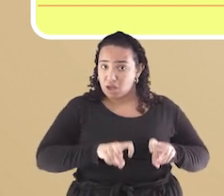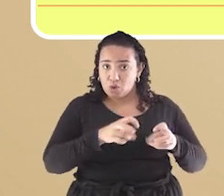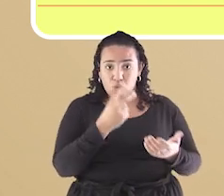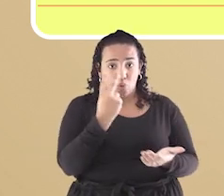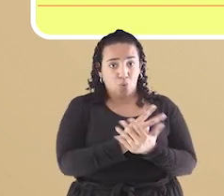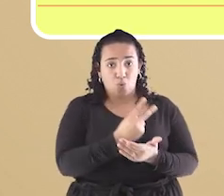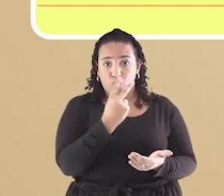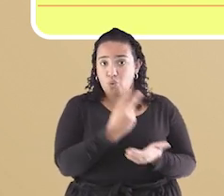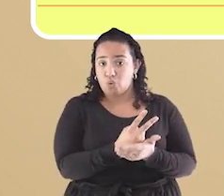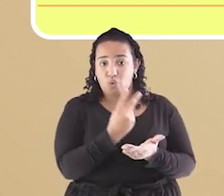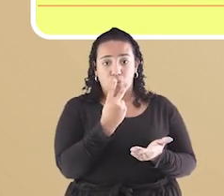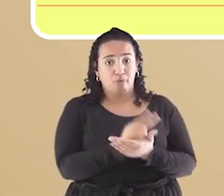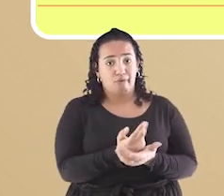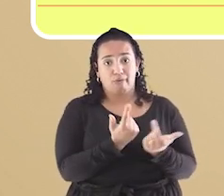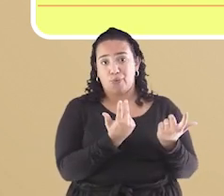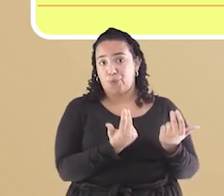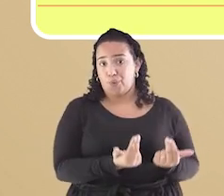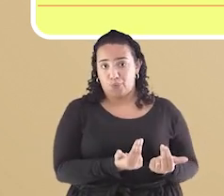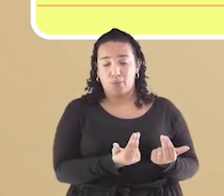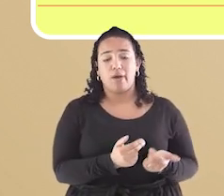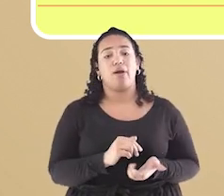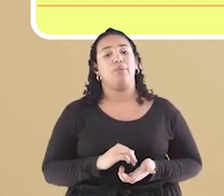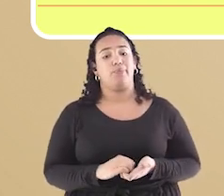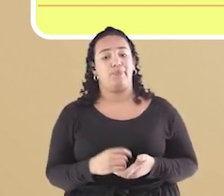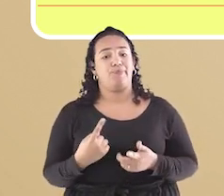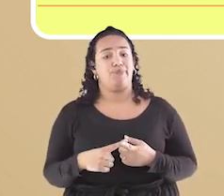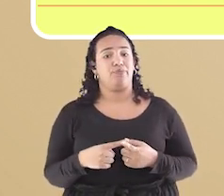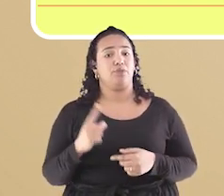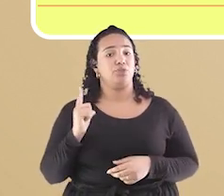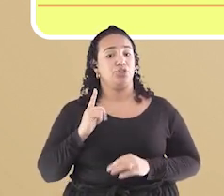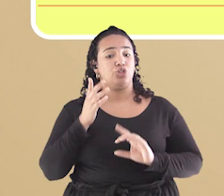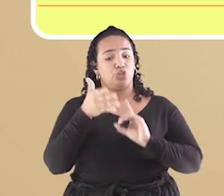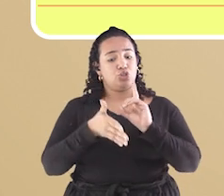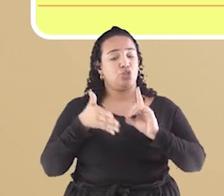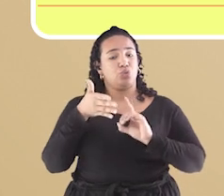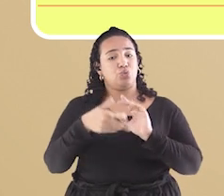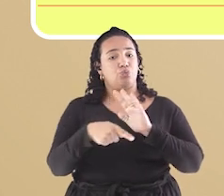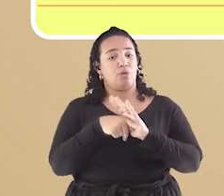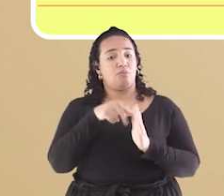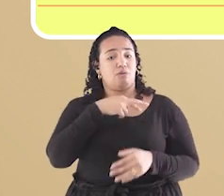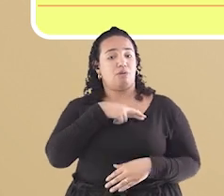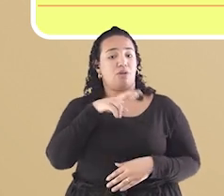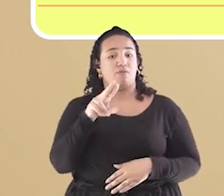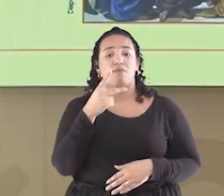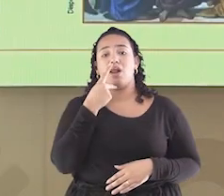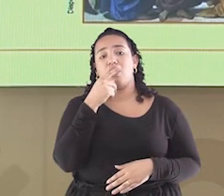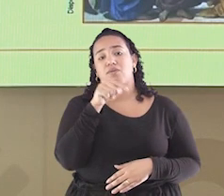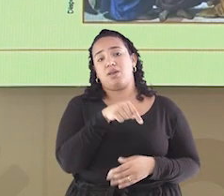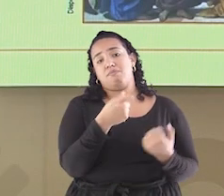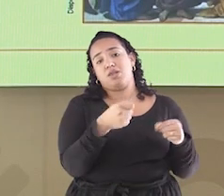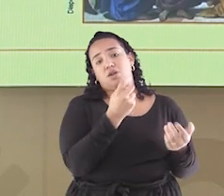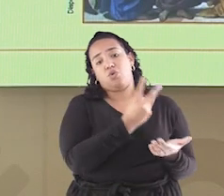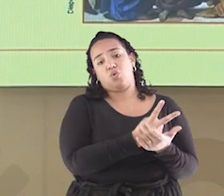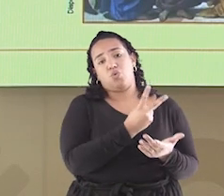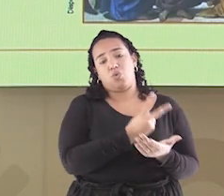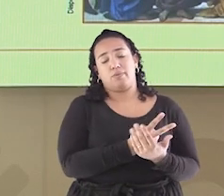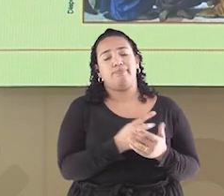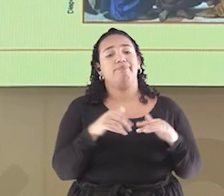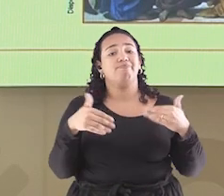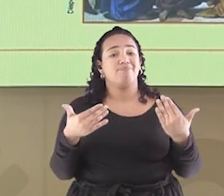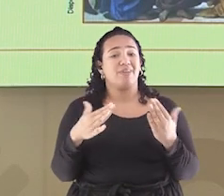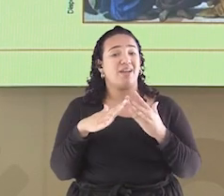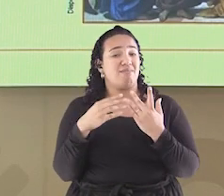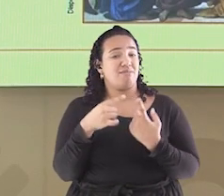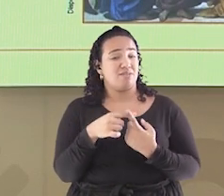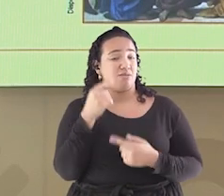na medida em que existia um forte discurso religioso que justificava essa condição. Para a igreja, as condições